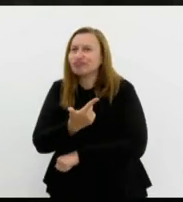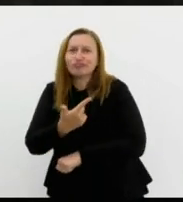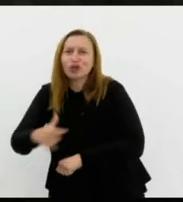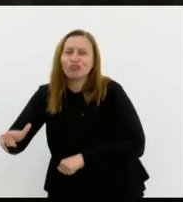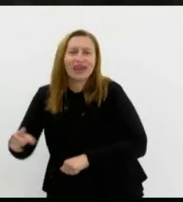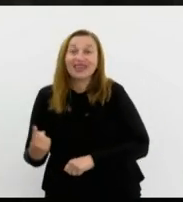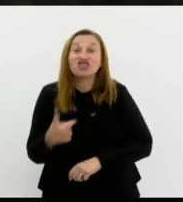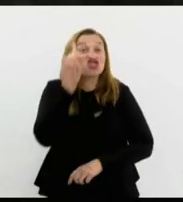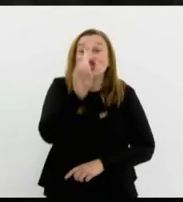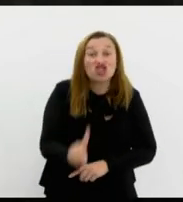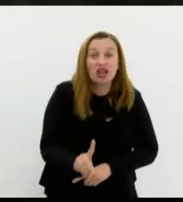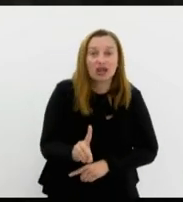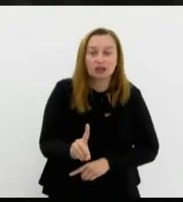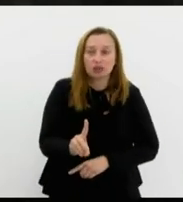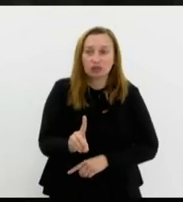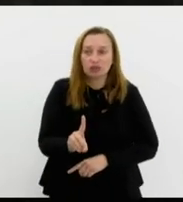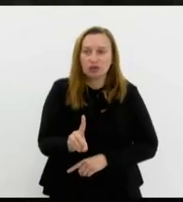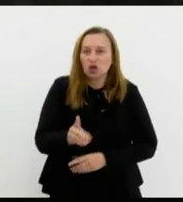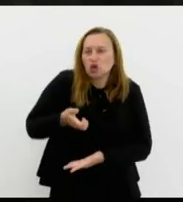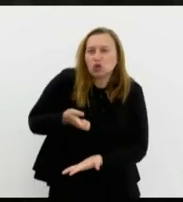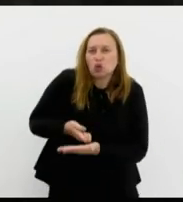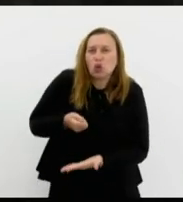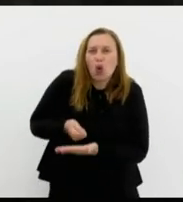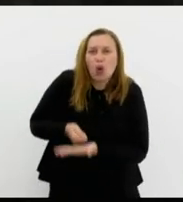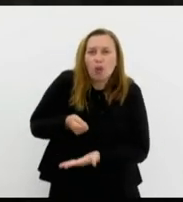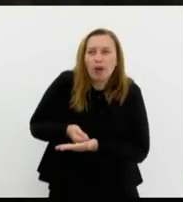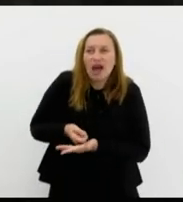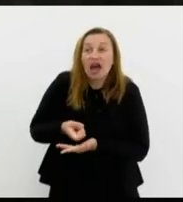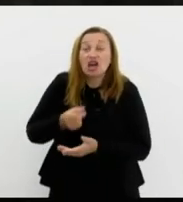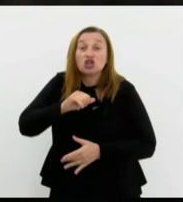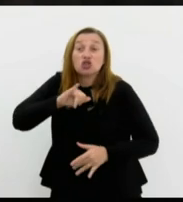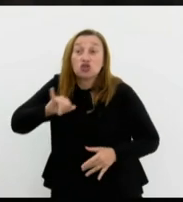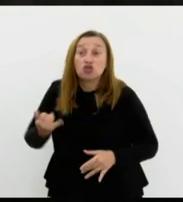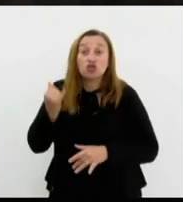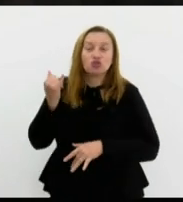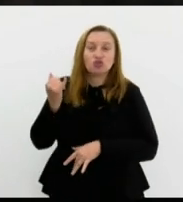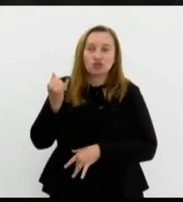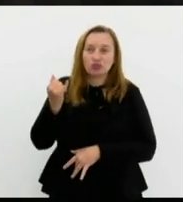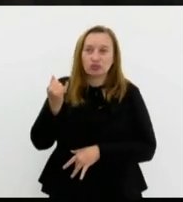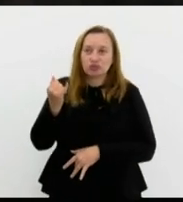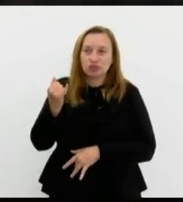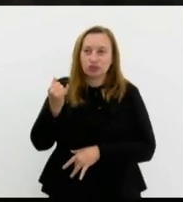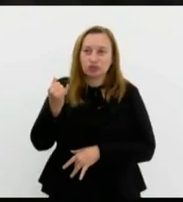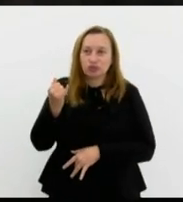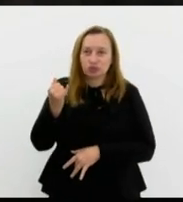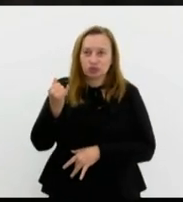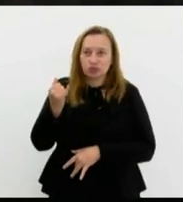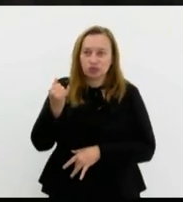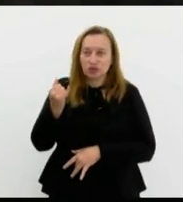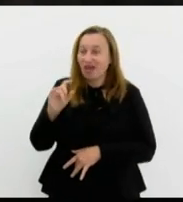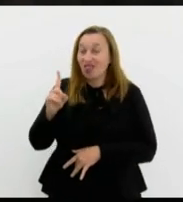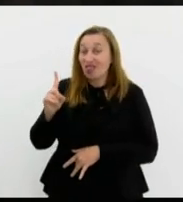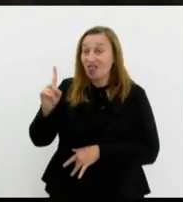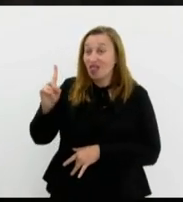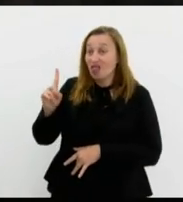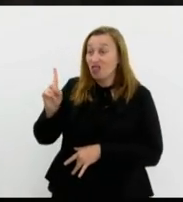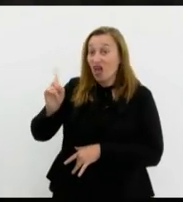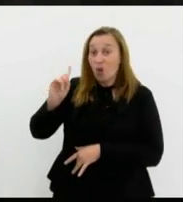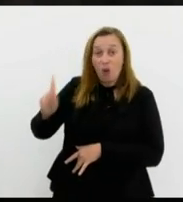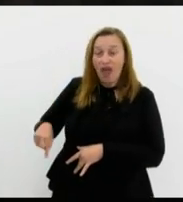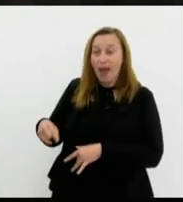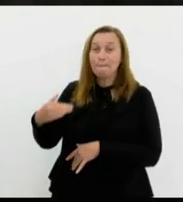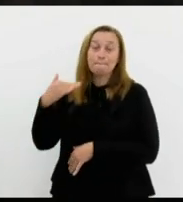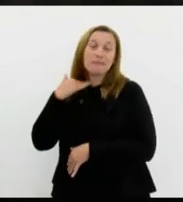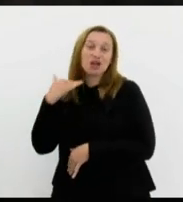direito de cobrar juros dos entes federados. Ela não é banco, e isso é banco,